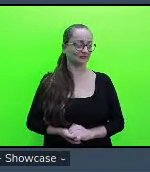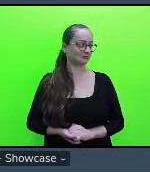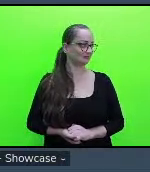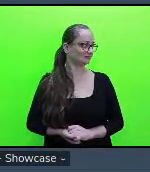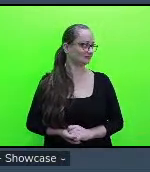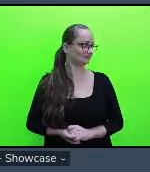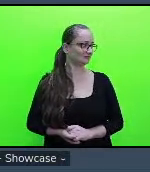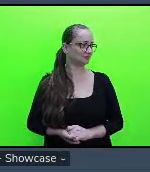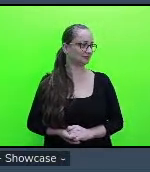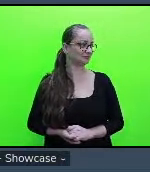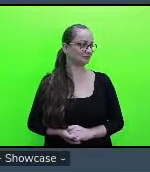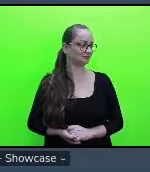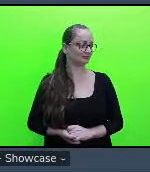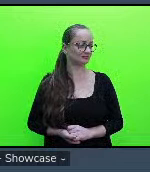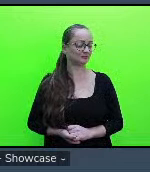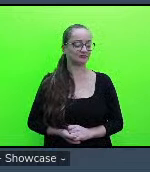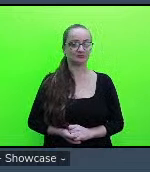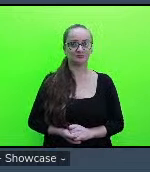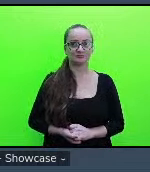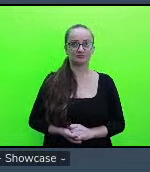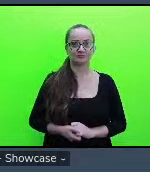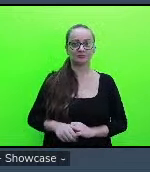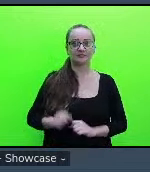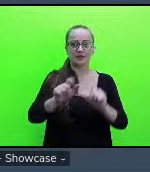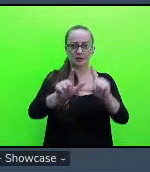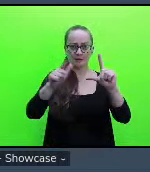tá aparecendo a minha imagem